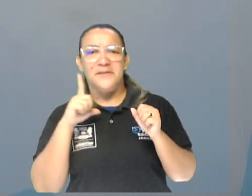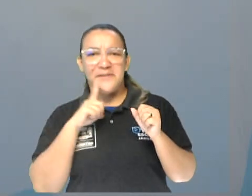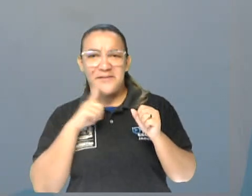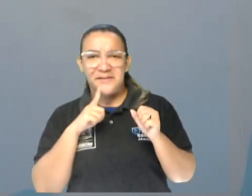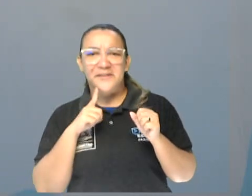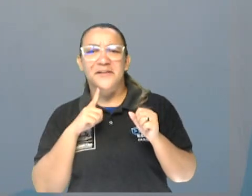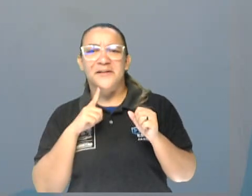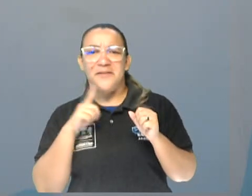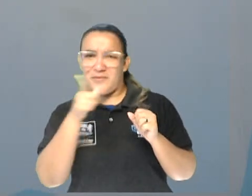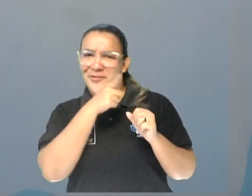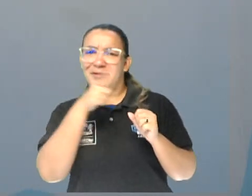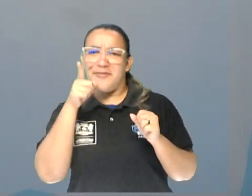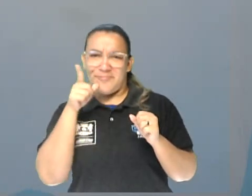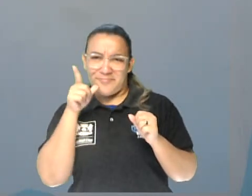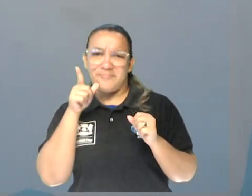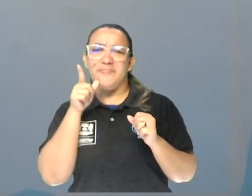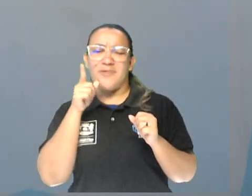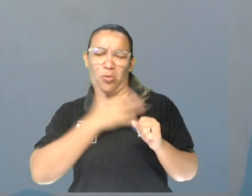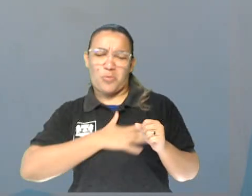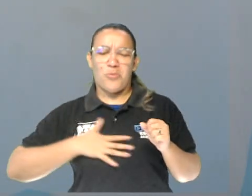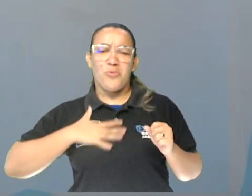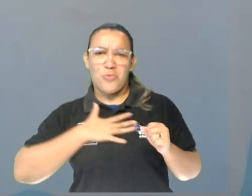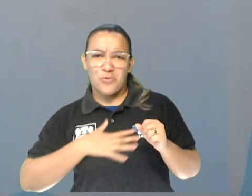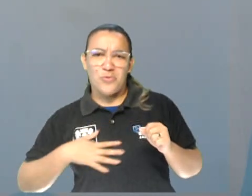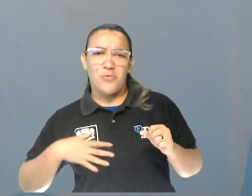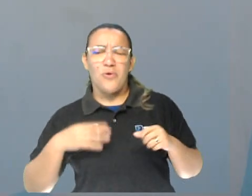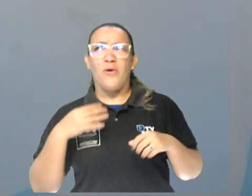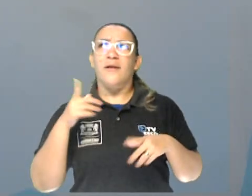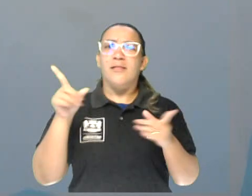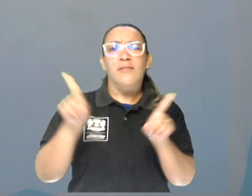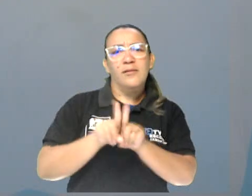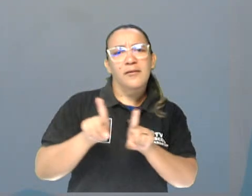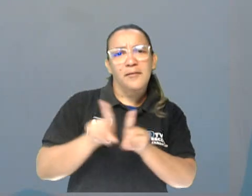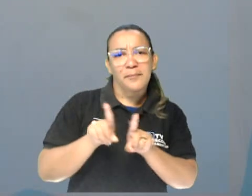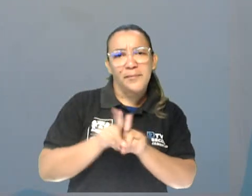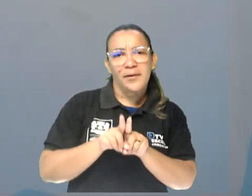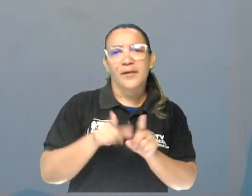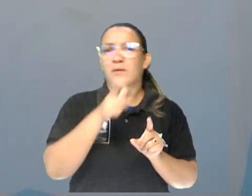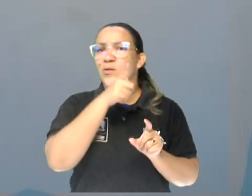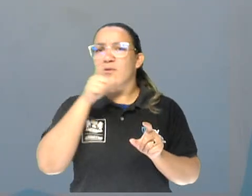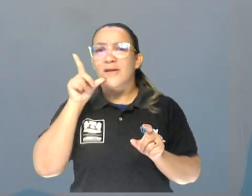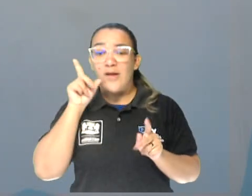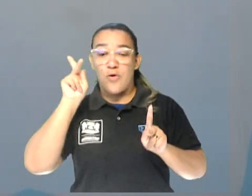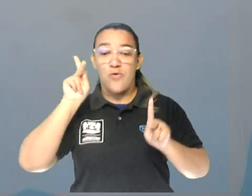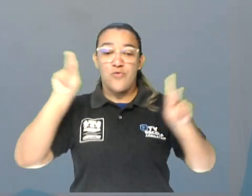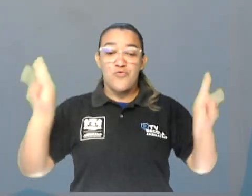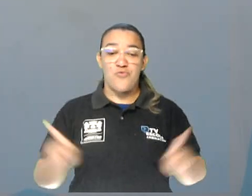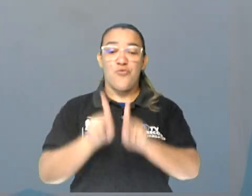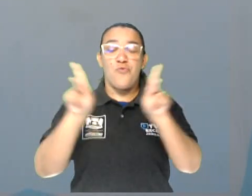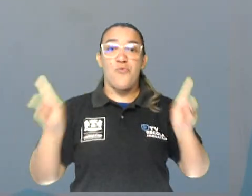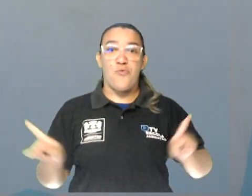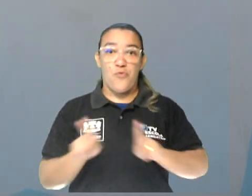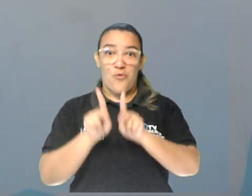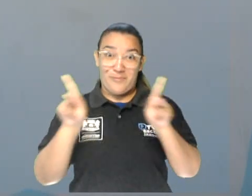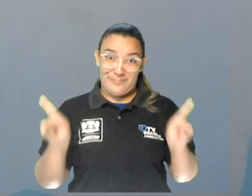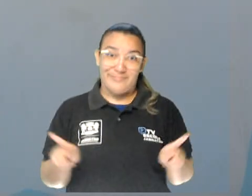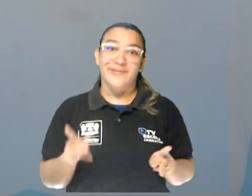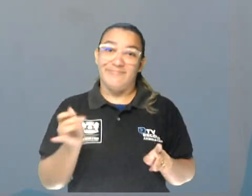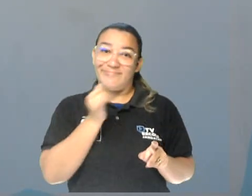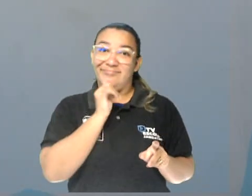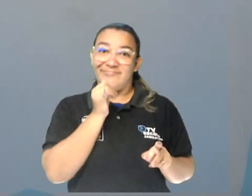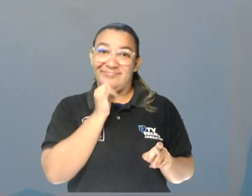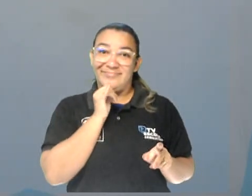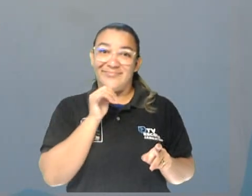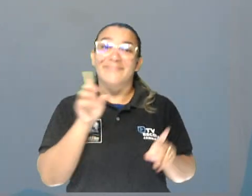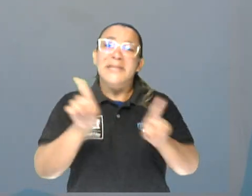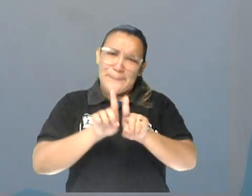específico no nosso bairro, assim como também nós podemos ter Snack Bars no shopping, por exemplo, e até mesmo nos